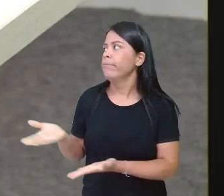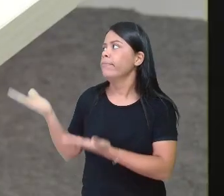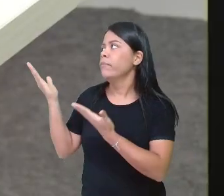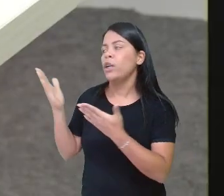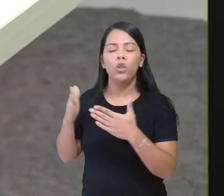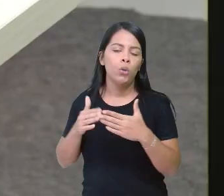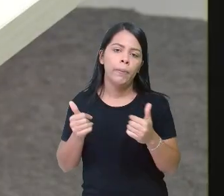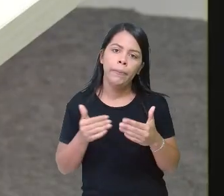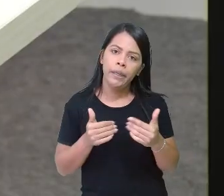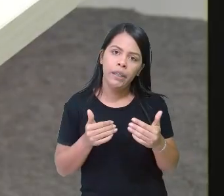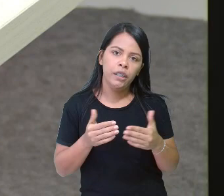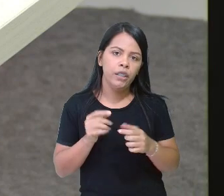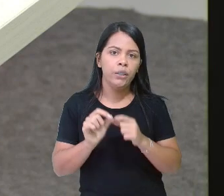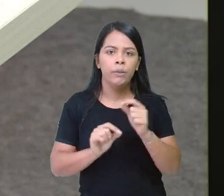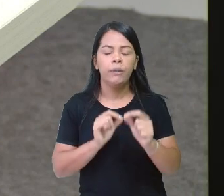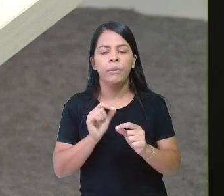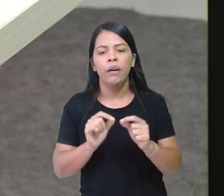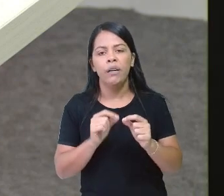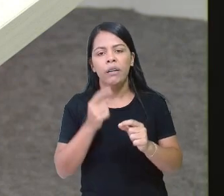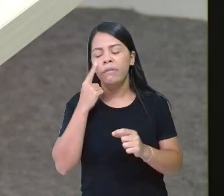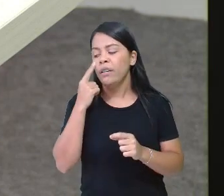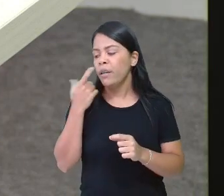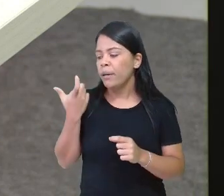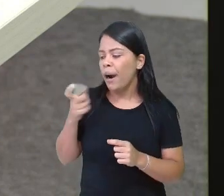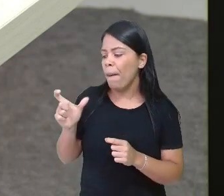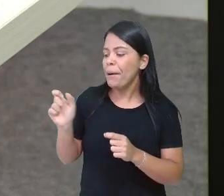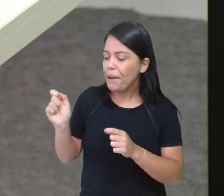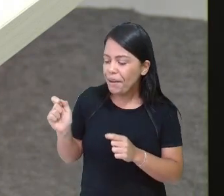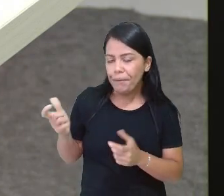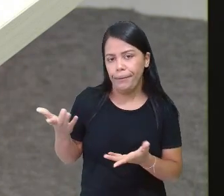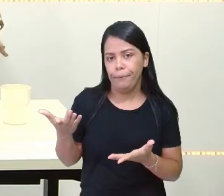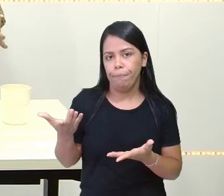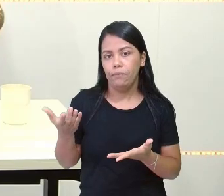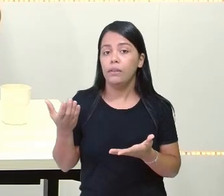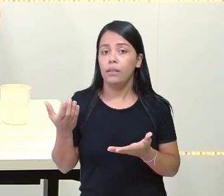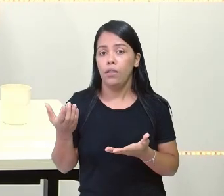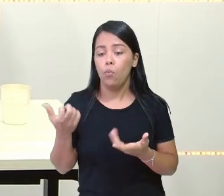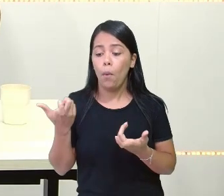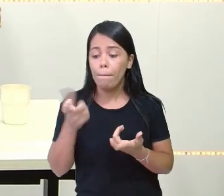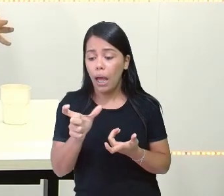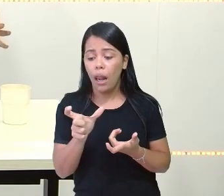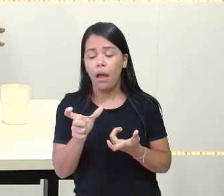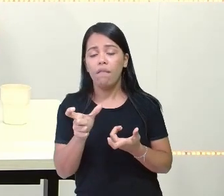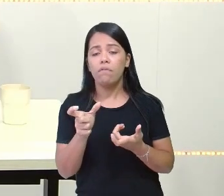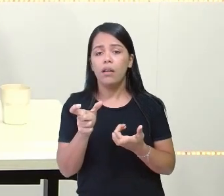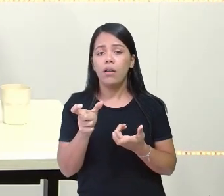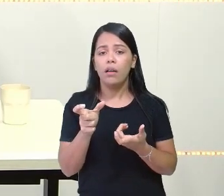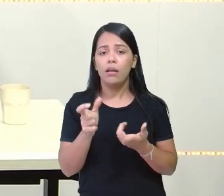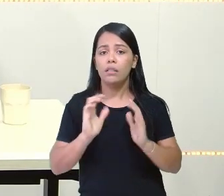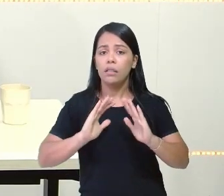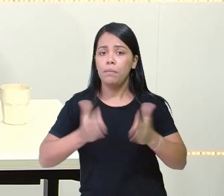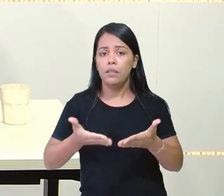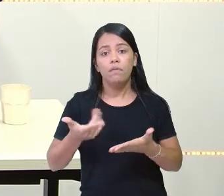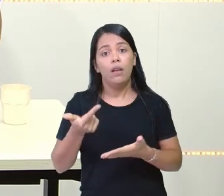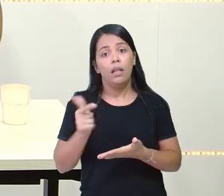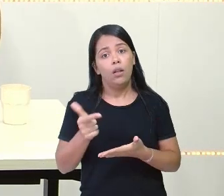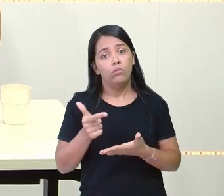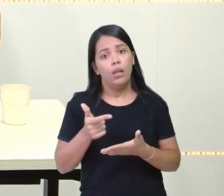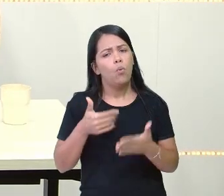palavrinha mágica que vai aparecer agora no segundo problema, tá correta qualquer forma que eu dividi aqui.